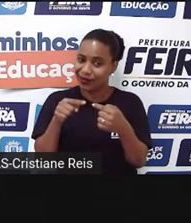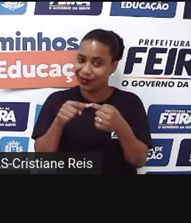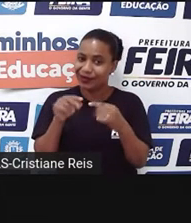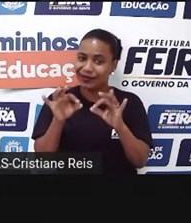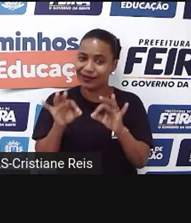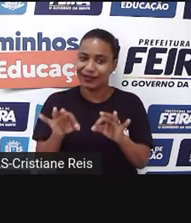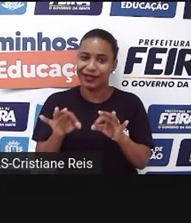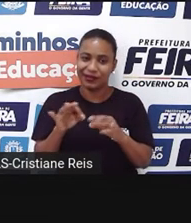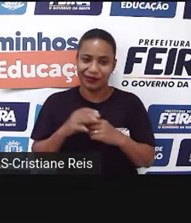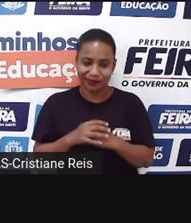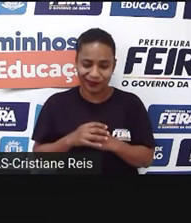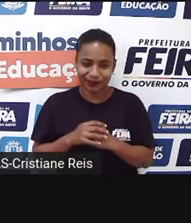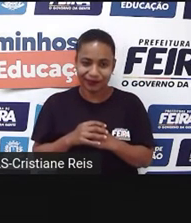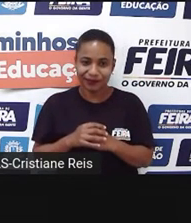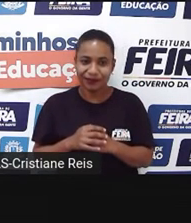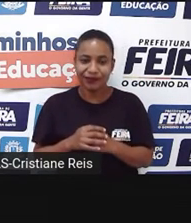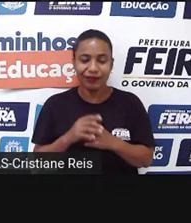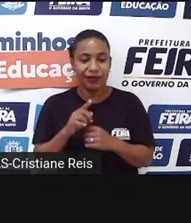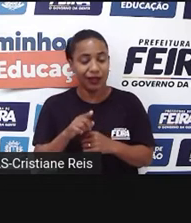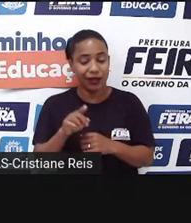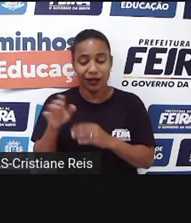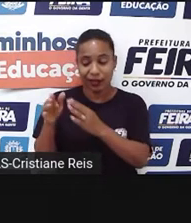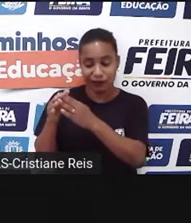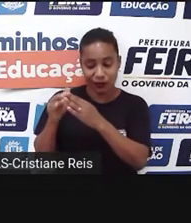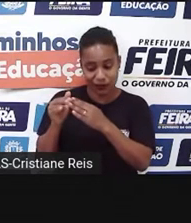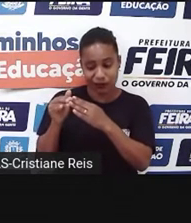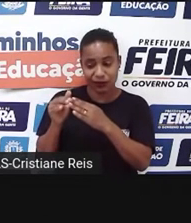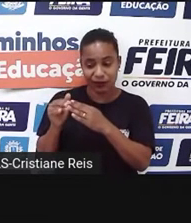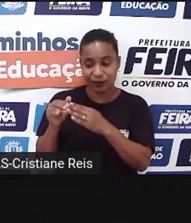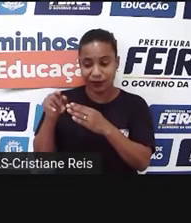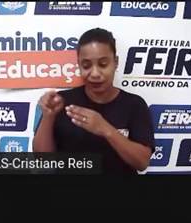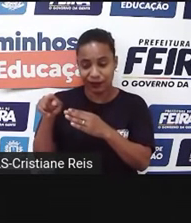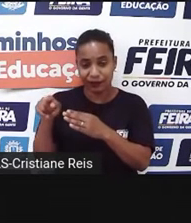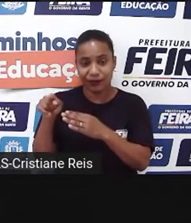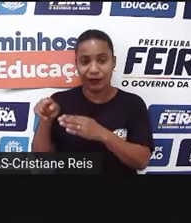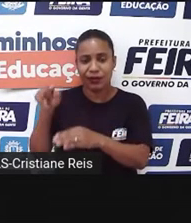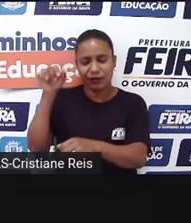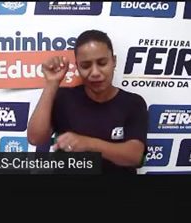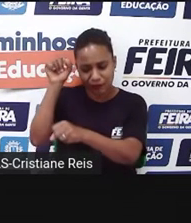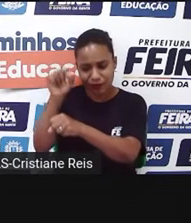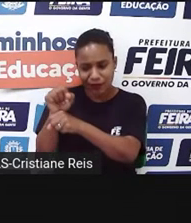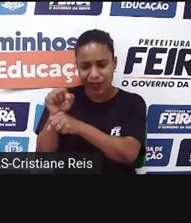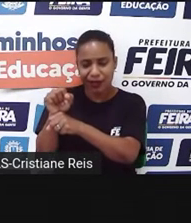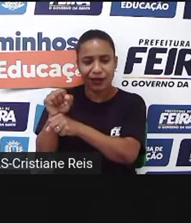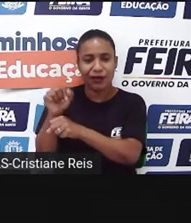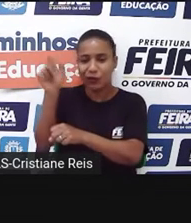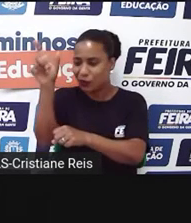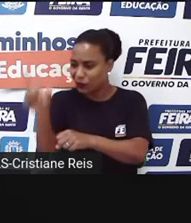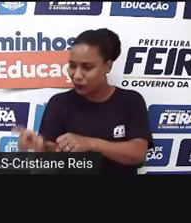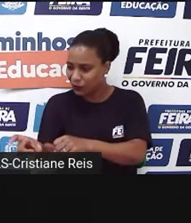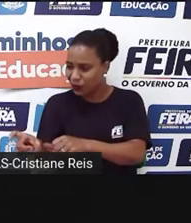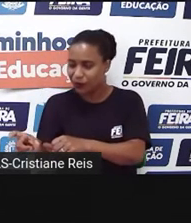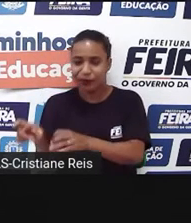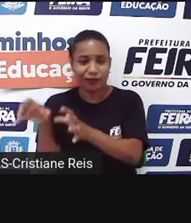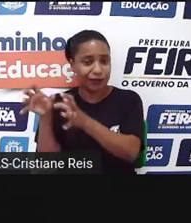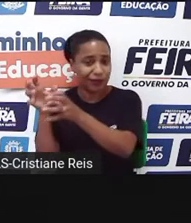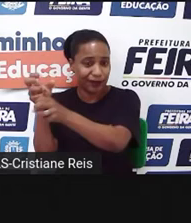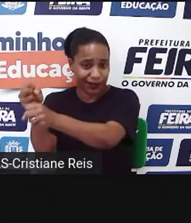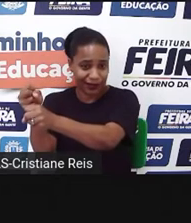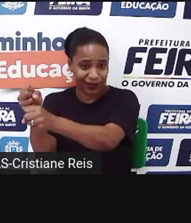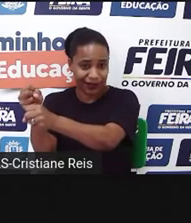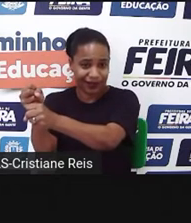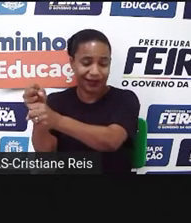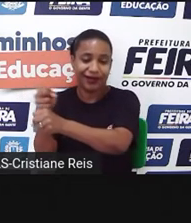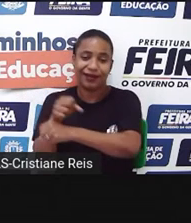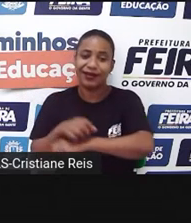nesse caso aí, seria ele pedindo para Marcelo parar o fantasma, segurar o fantasma. E